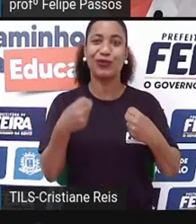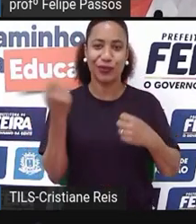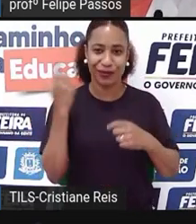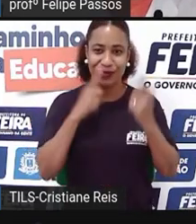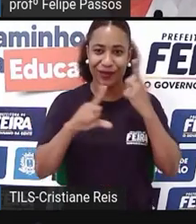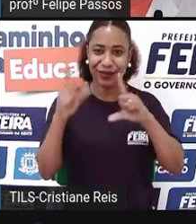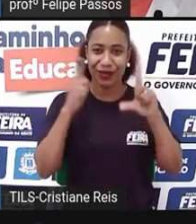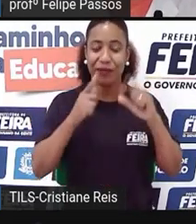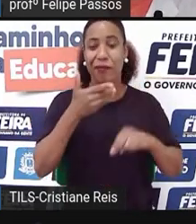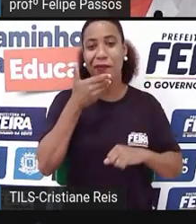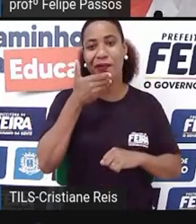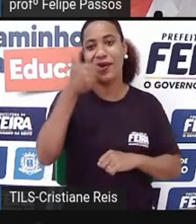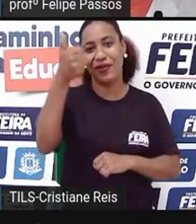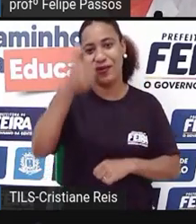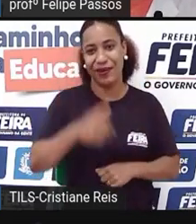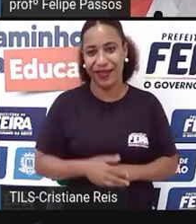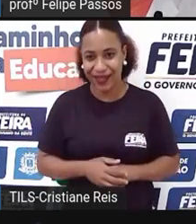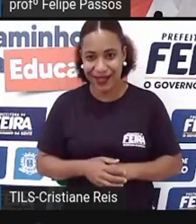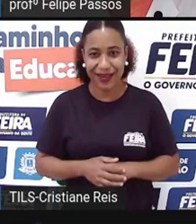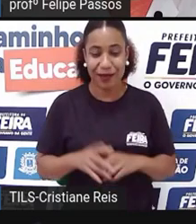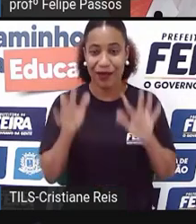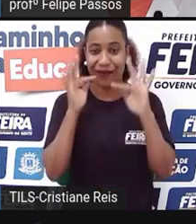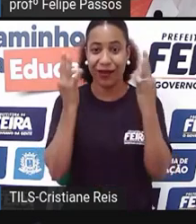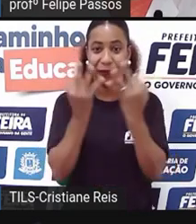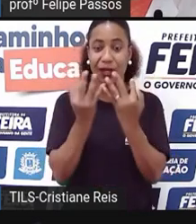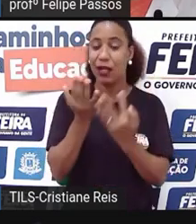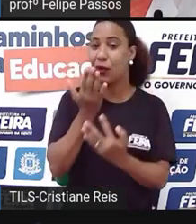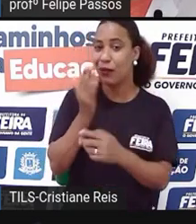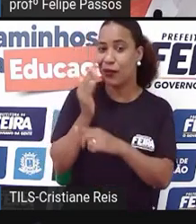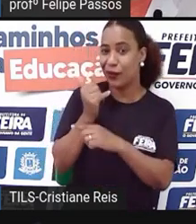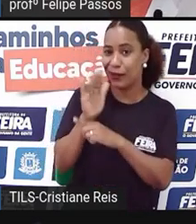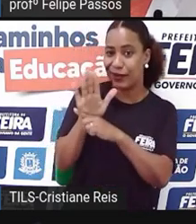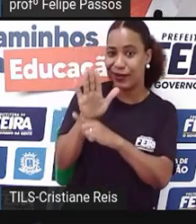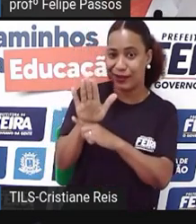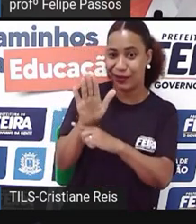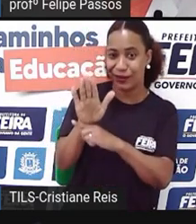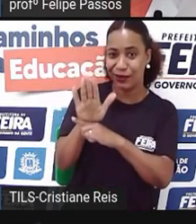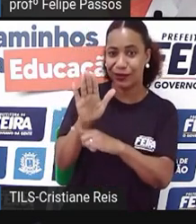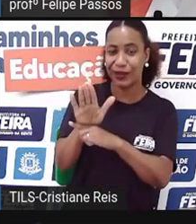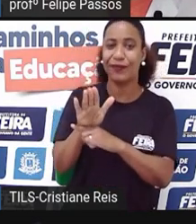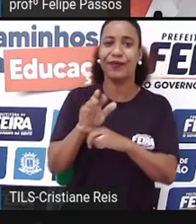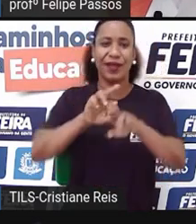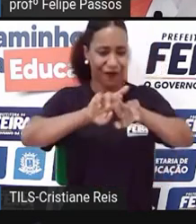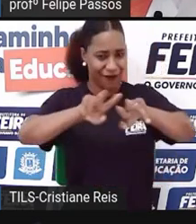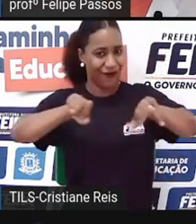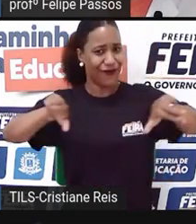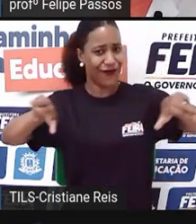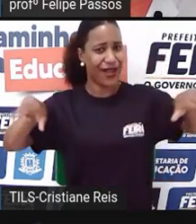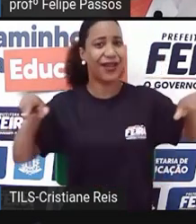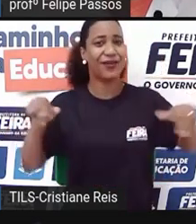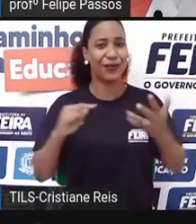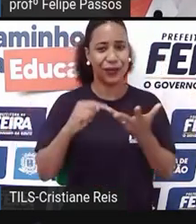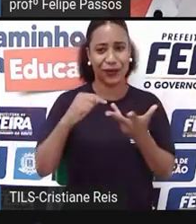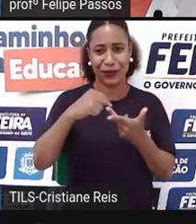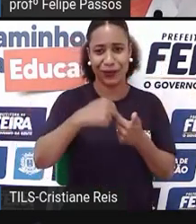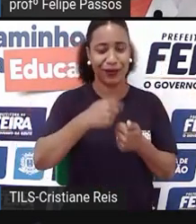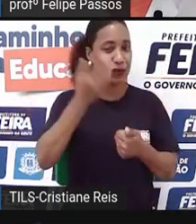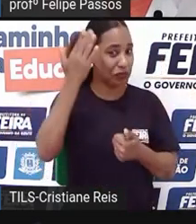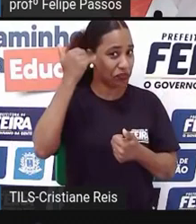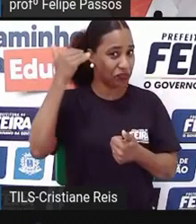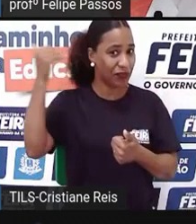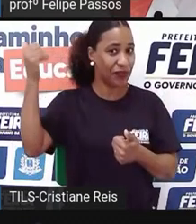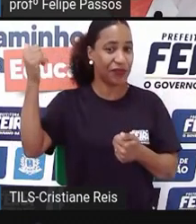continuar provendo o sustento da sua família. E temos muitos casos de sucesso. Eu posso citar aqui uma